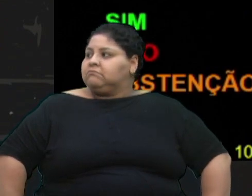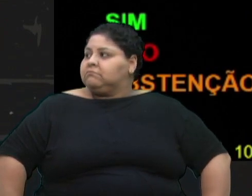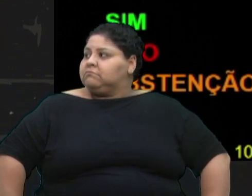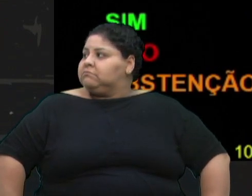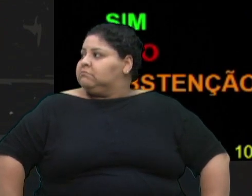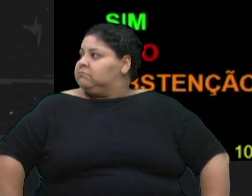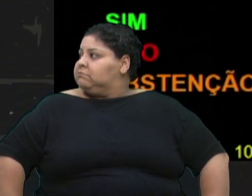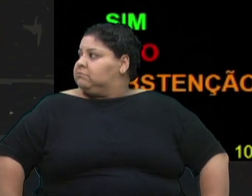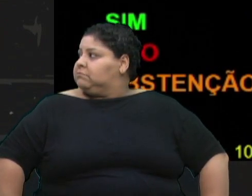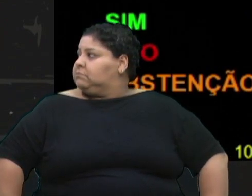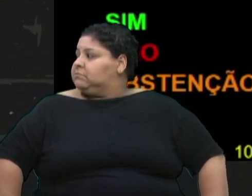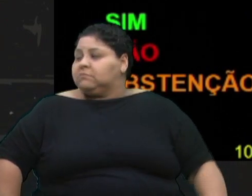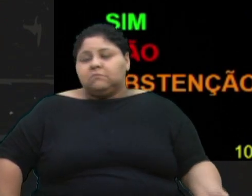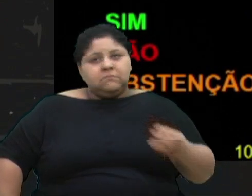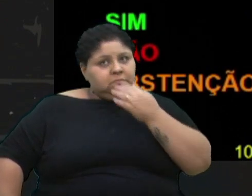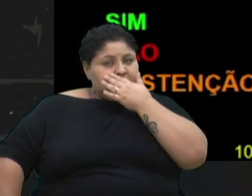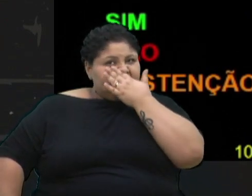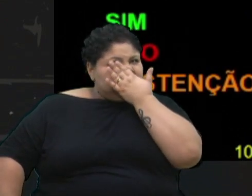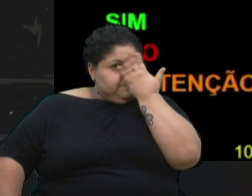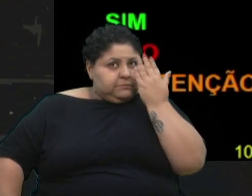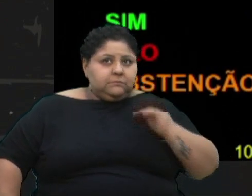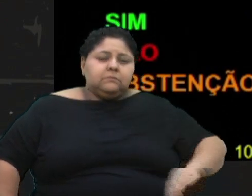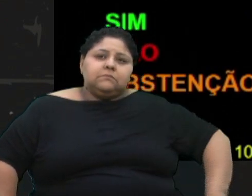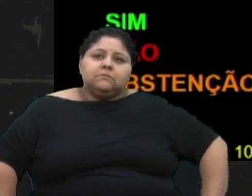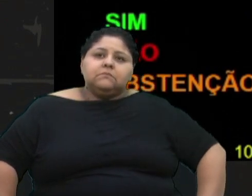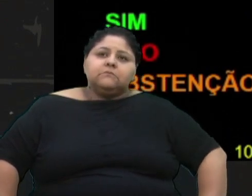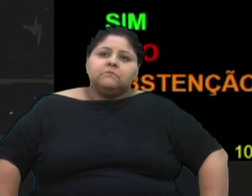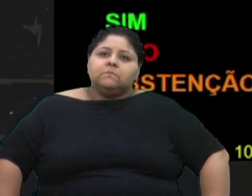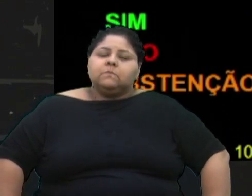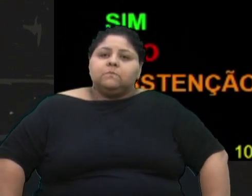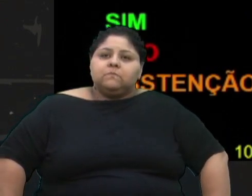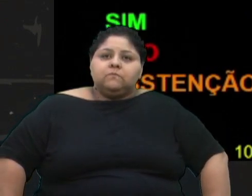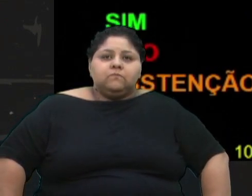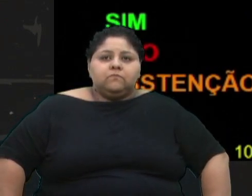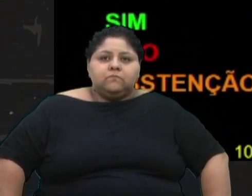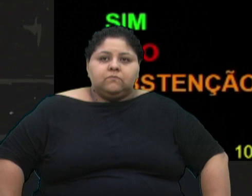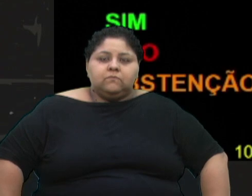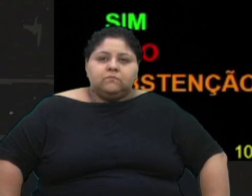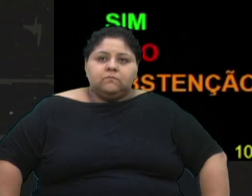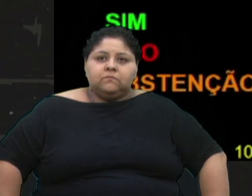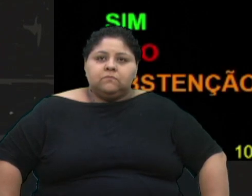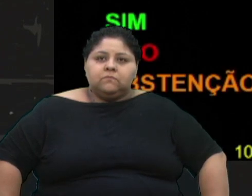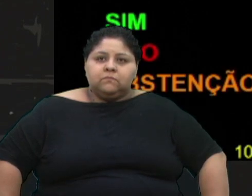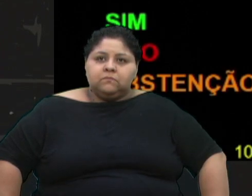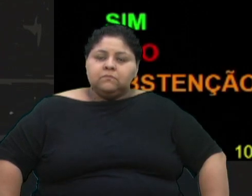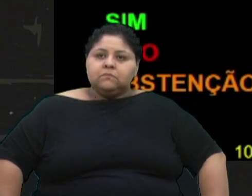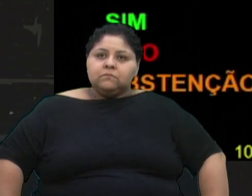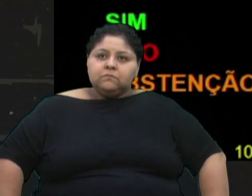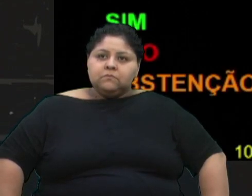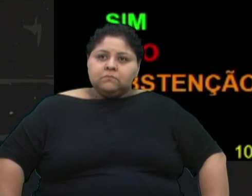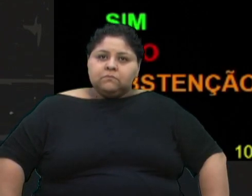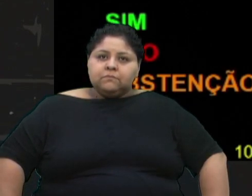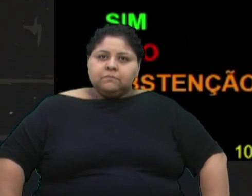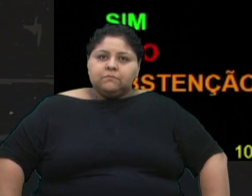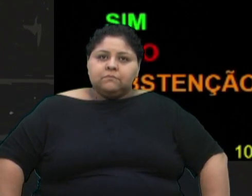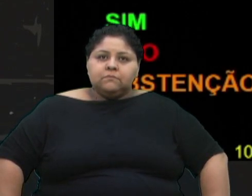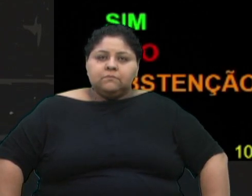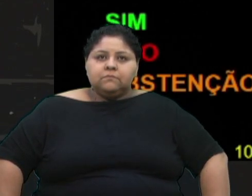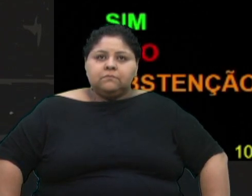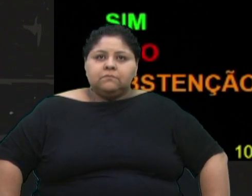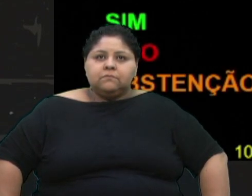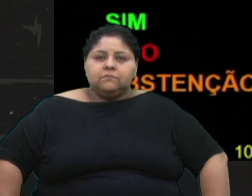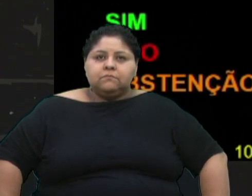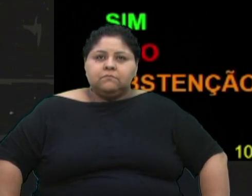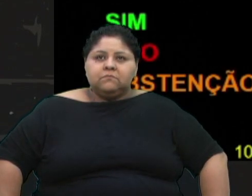Obrigado, Clóvis. Como vota Gladys Friço? Eu voto sim, presidente. Obrigado, Gladys vota sim. Como vota